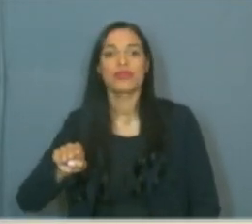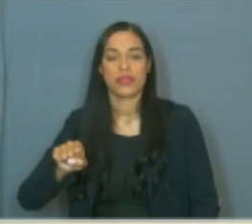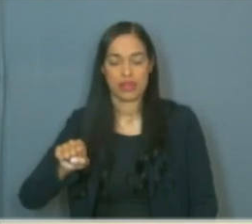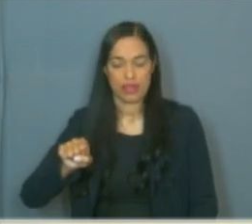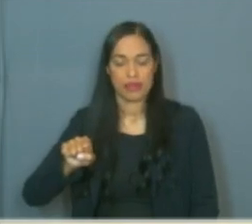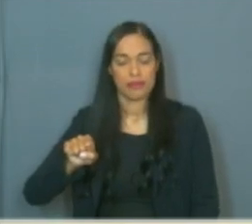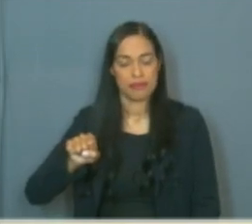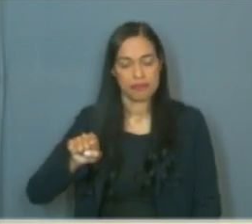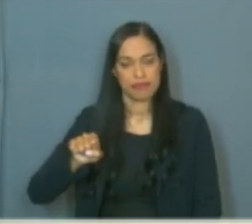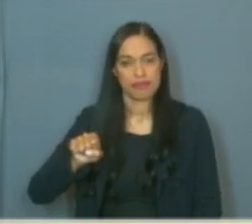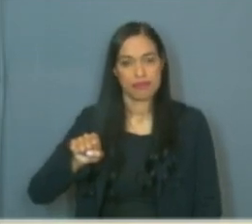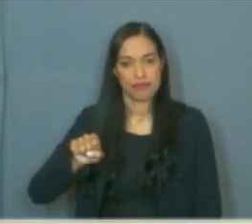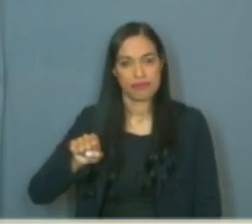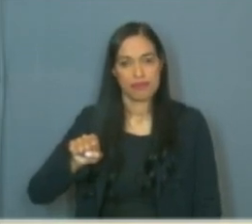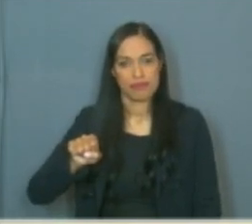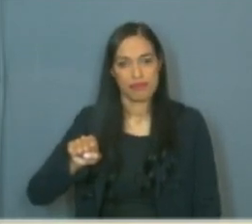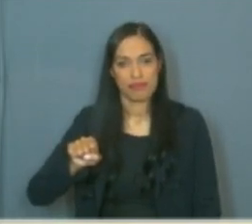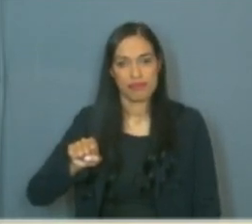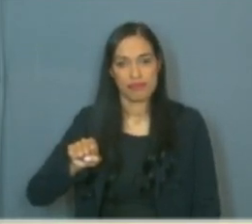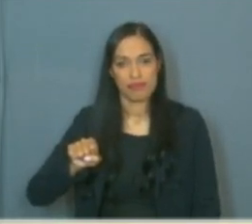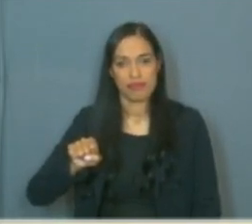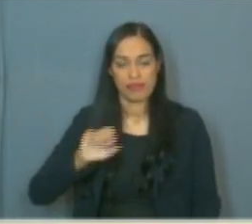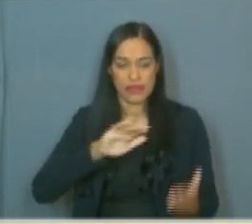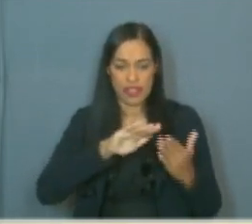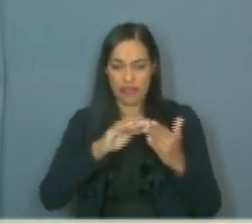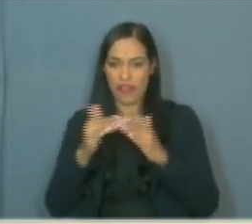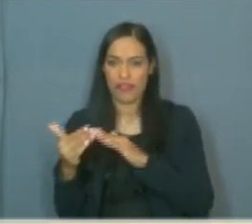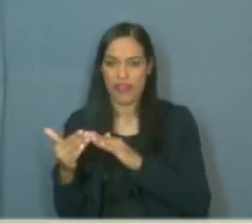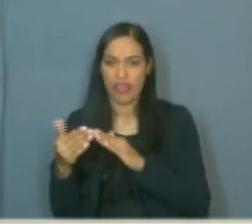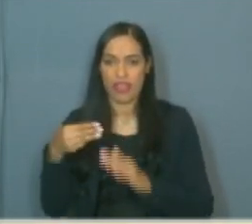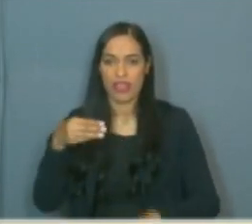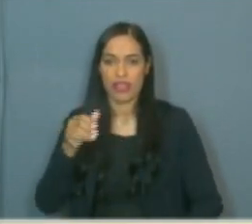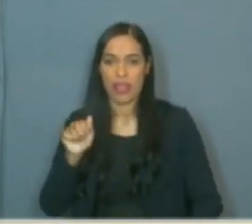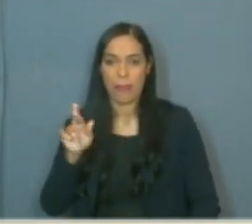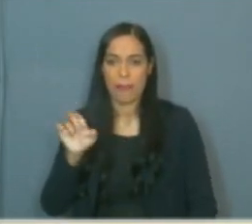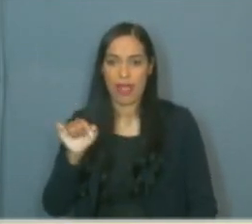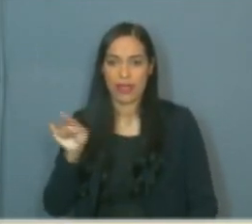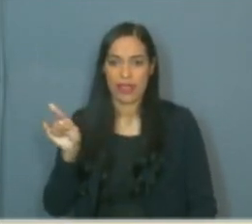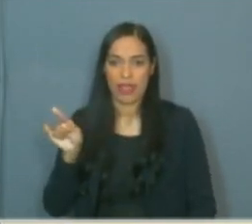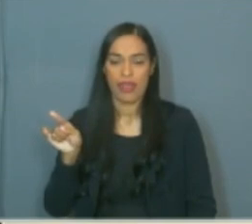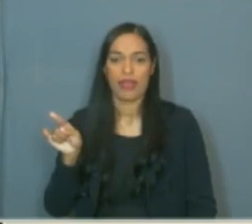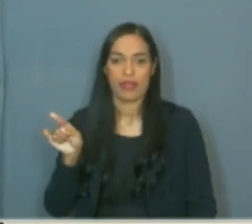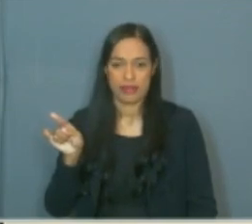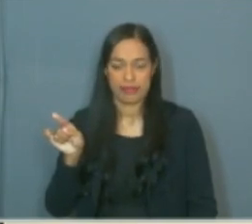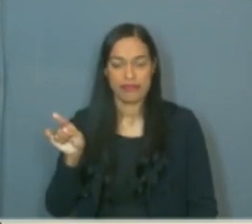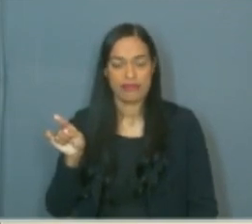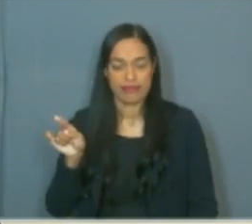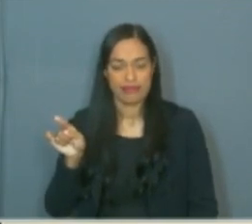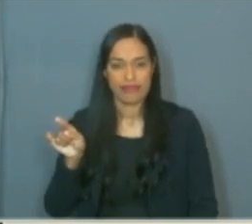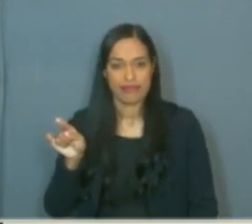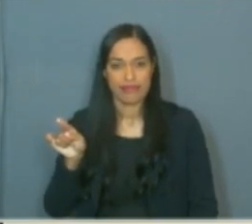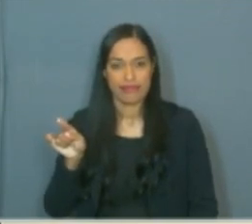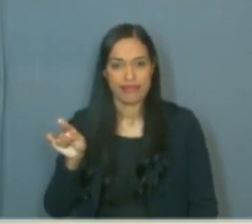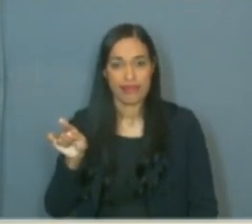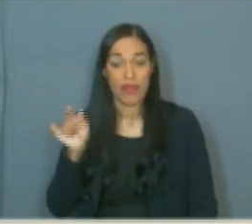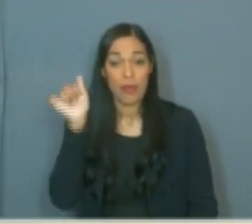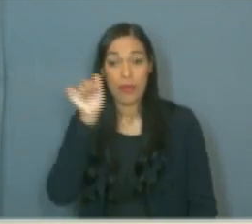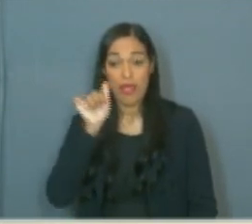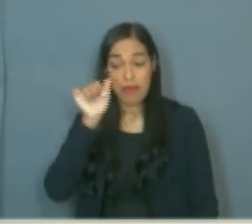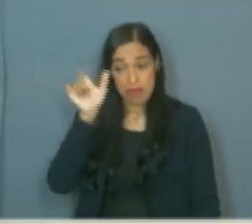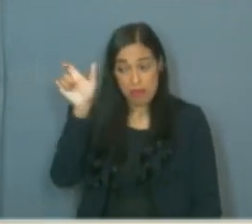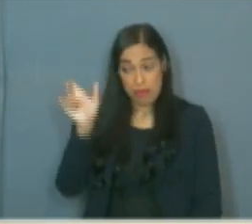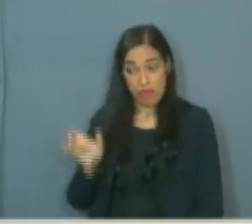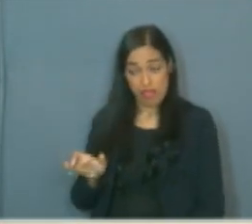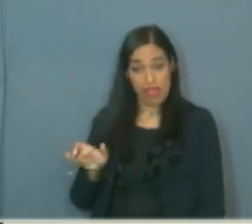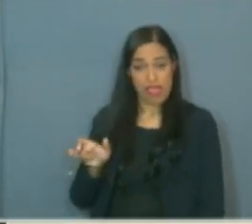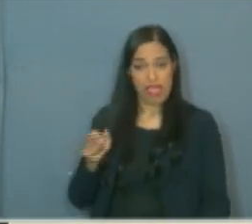que veio da favela da Maré, mas, em especial, uma mulher que se